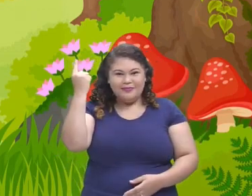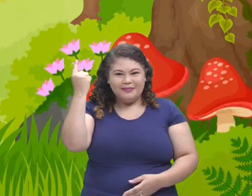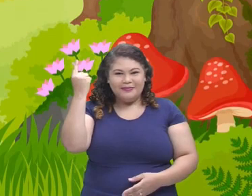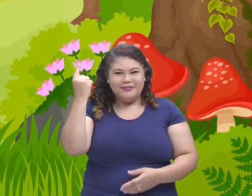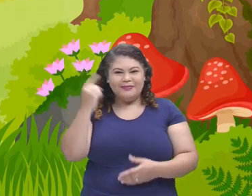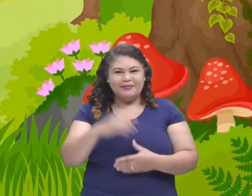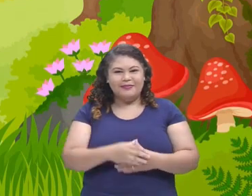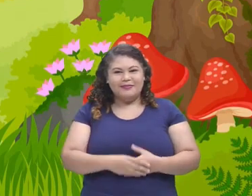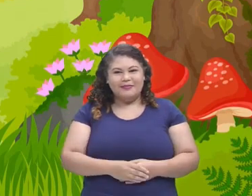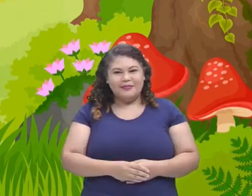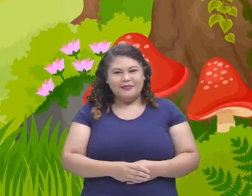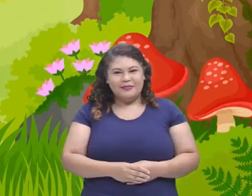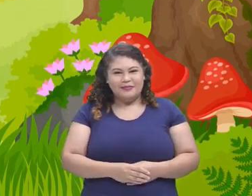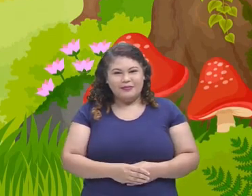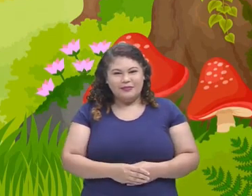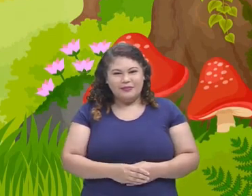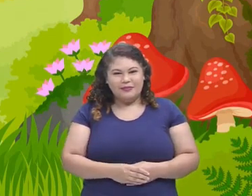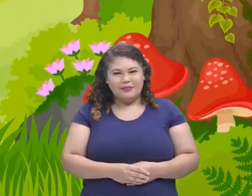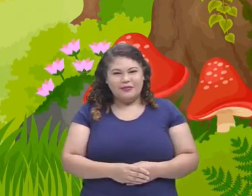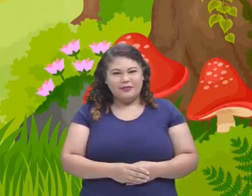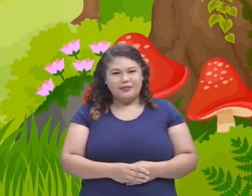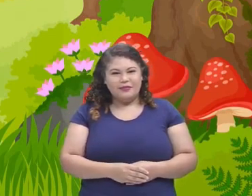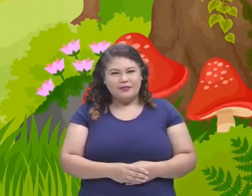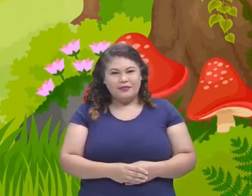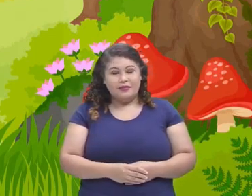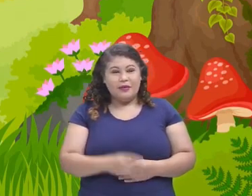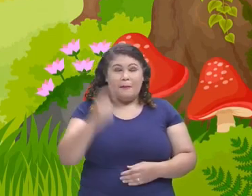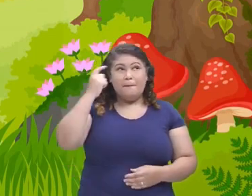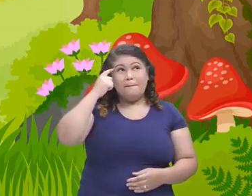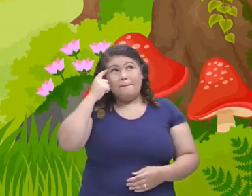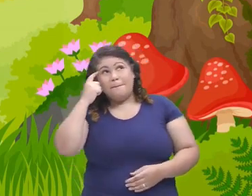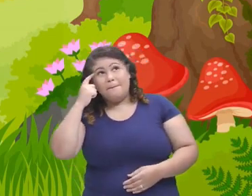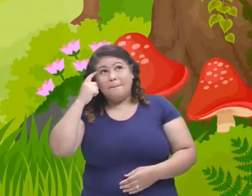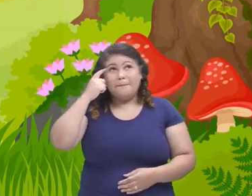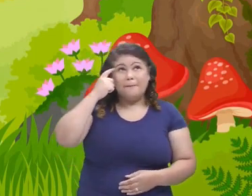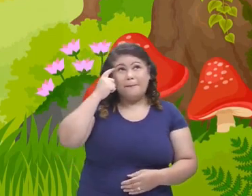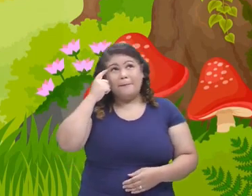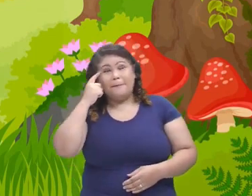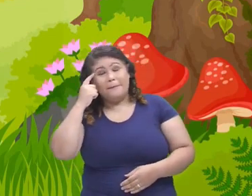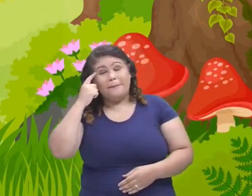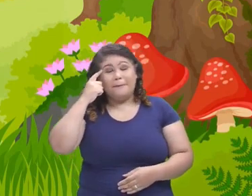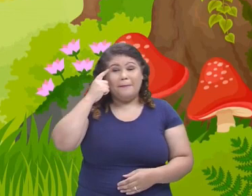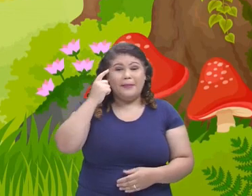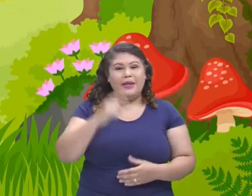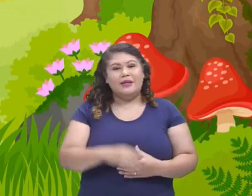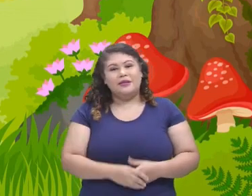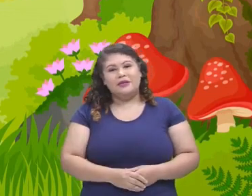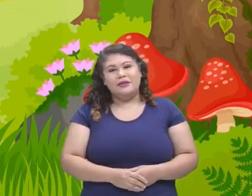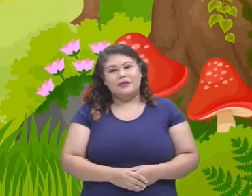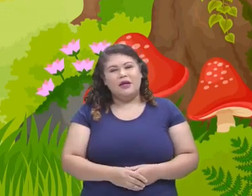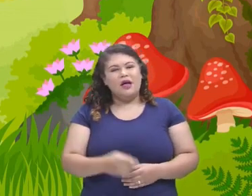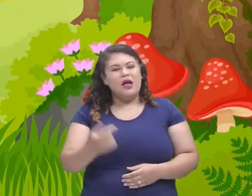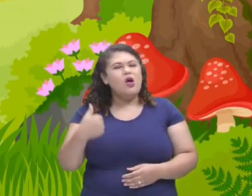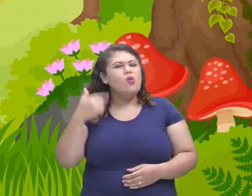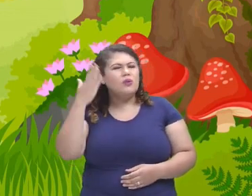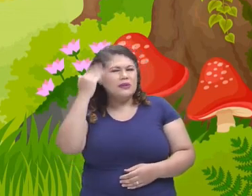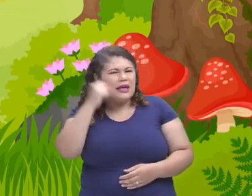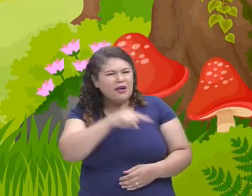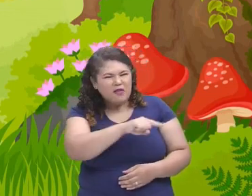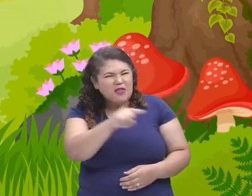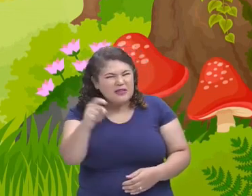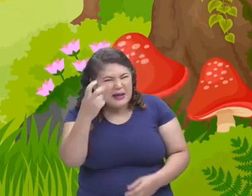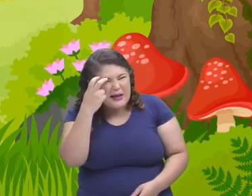Começando de agora, crianças. Estão pensando? Sim ou não? Eu sei que sim, porque vocês são muito